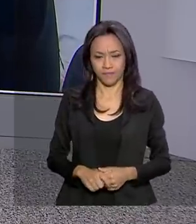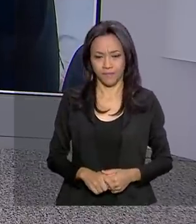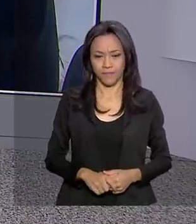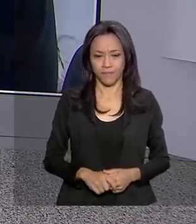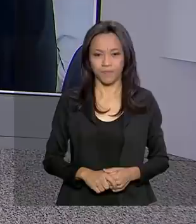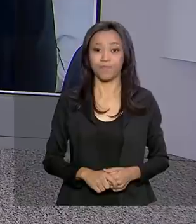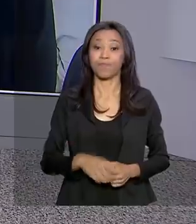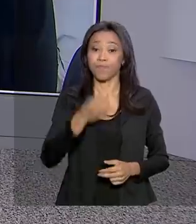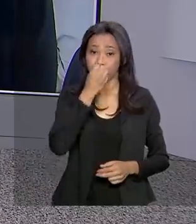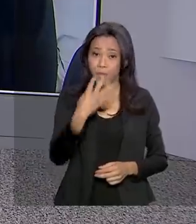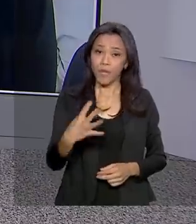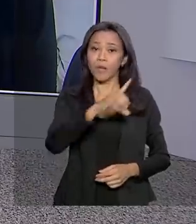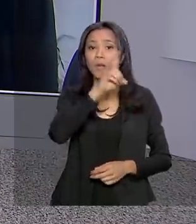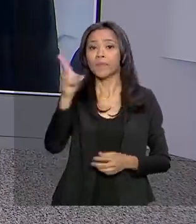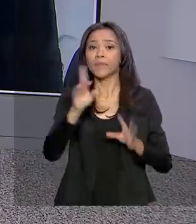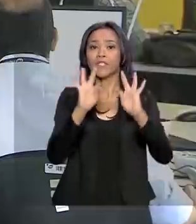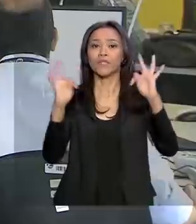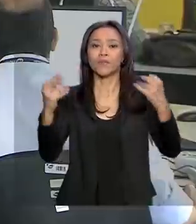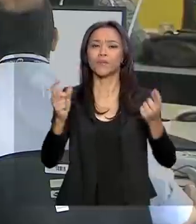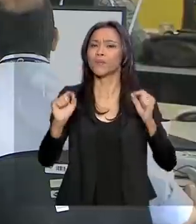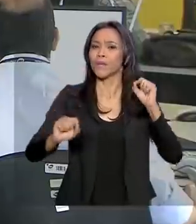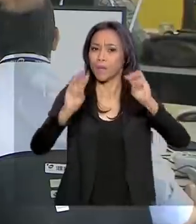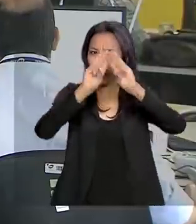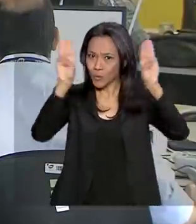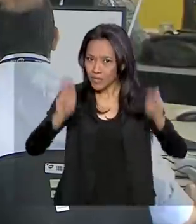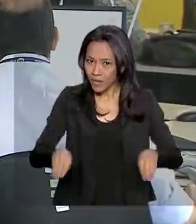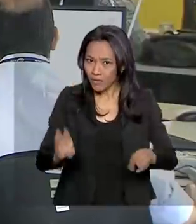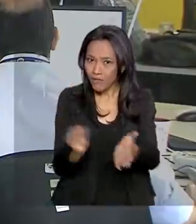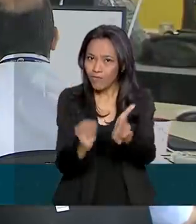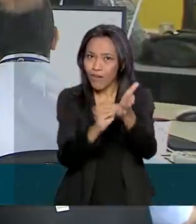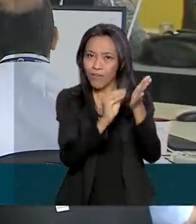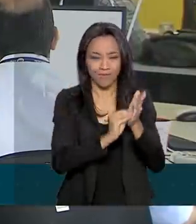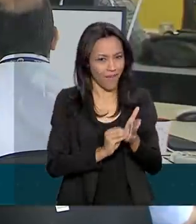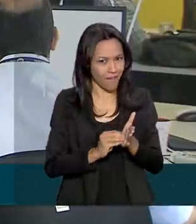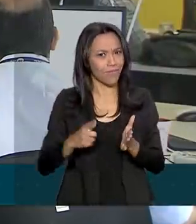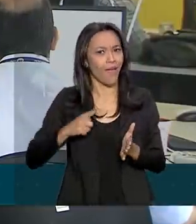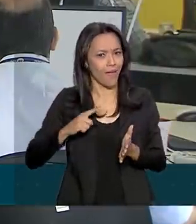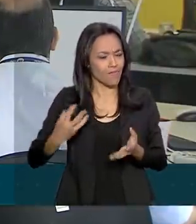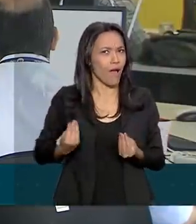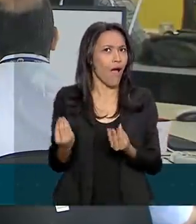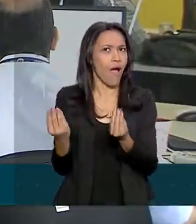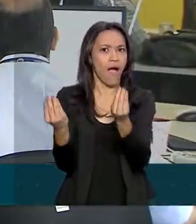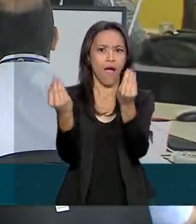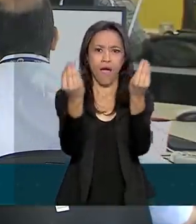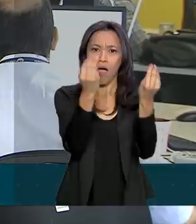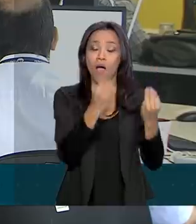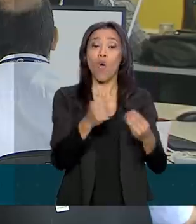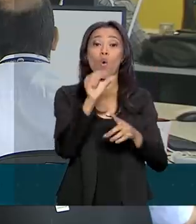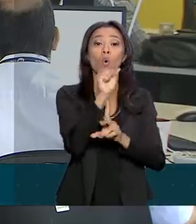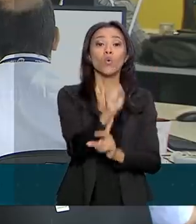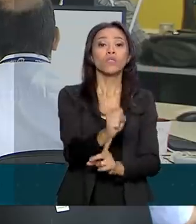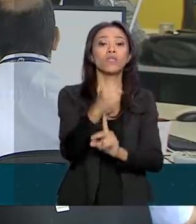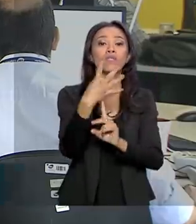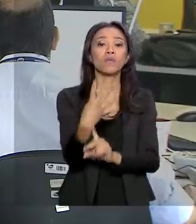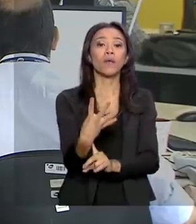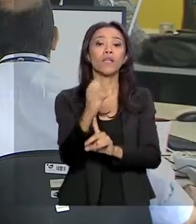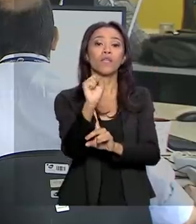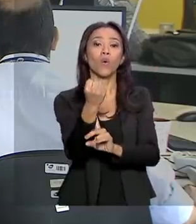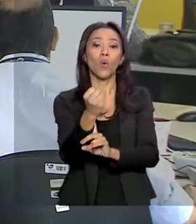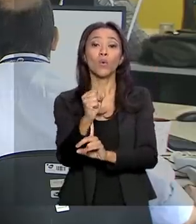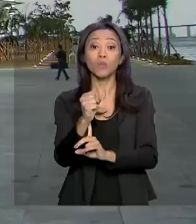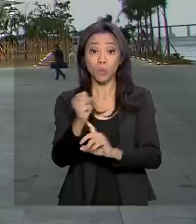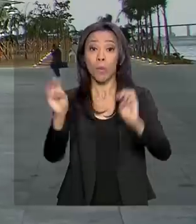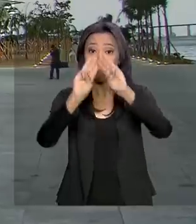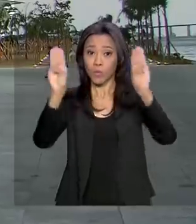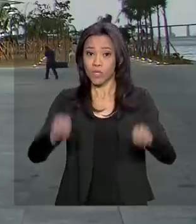Bom dia, Renata. Bom dia a todos. E museu que não vai faltar para a gente visitar nesta semana. São 848 em todo o país e